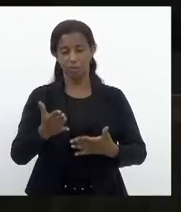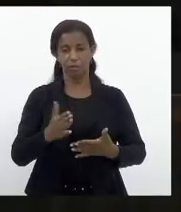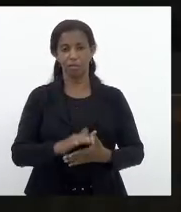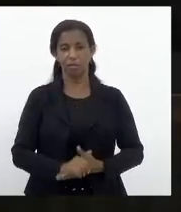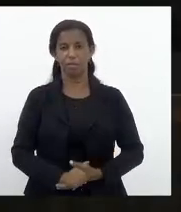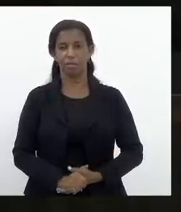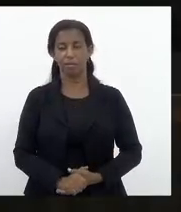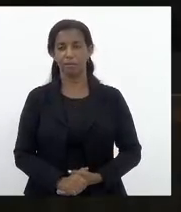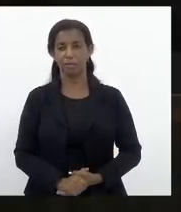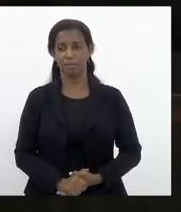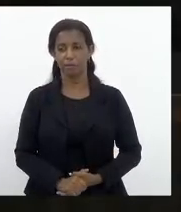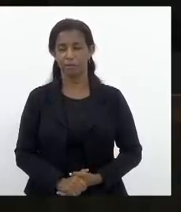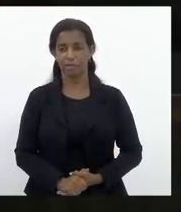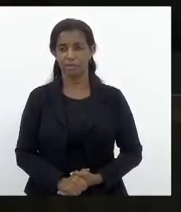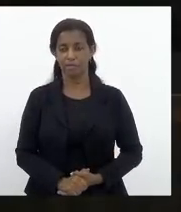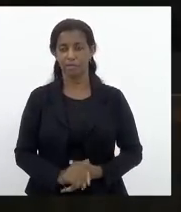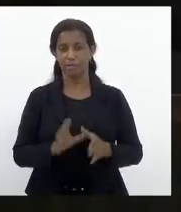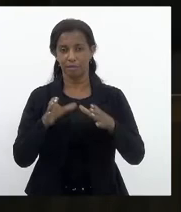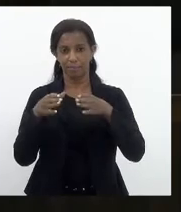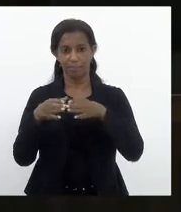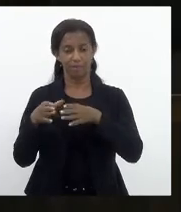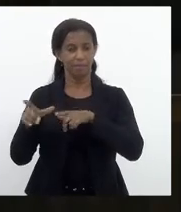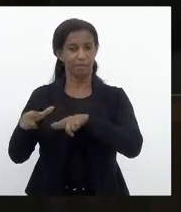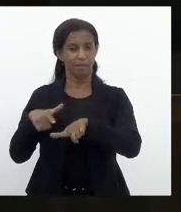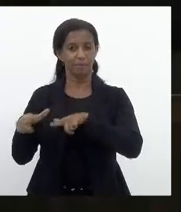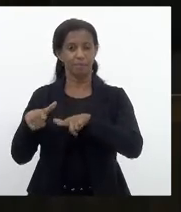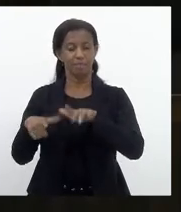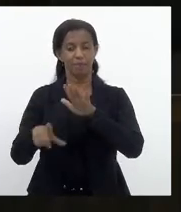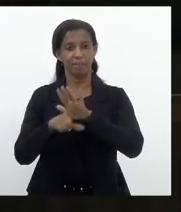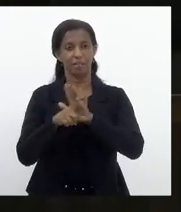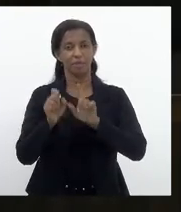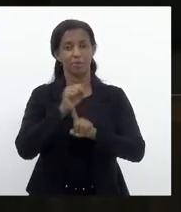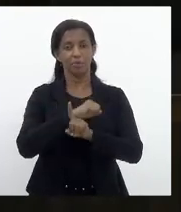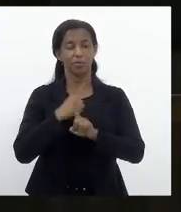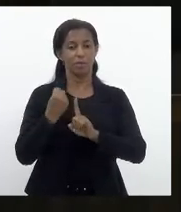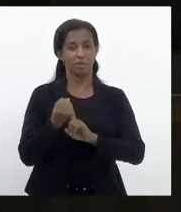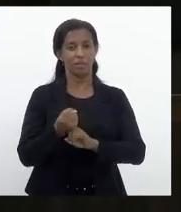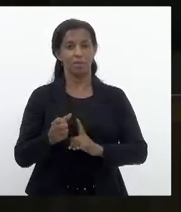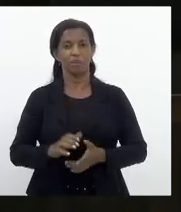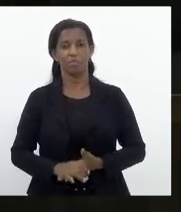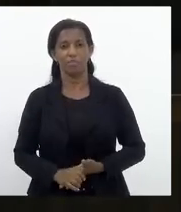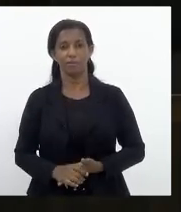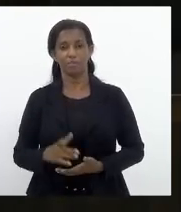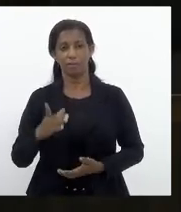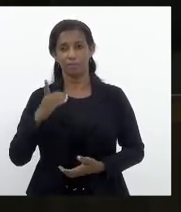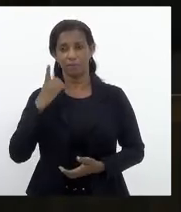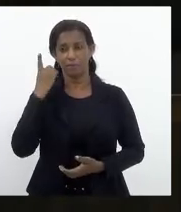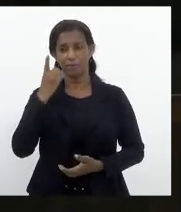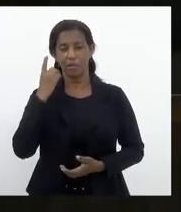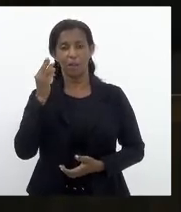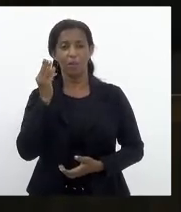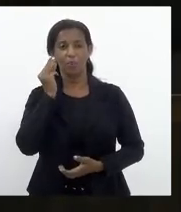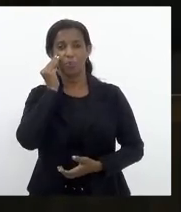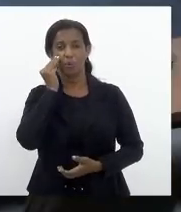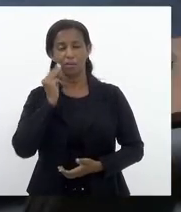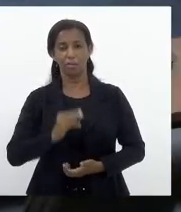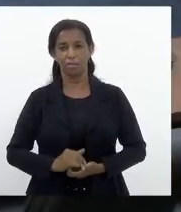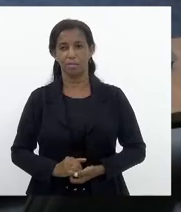Agora eu vi, obrigado. pela Comissão de Trabalho da Regulação Social e Seguridade Social. Deputada Mônica Francisco.